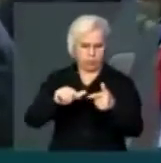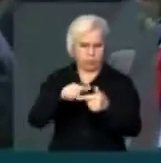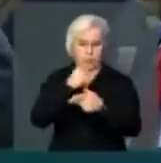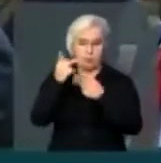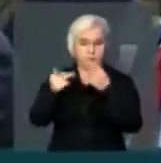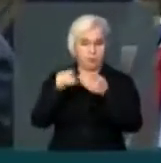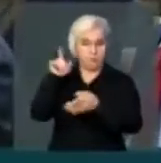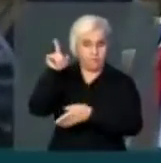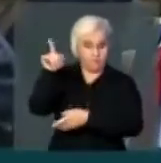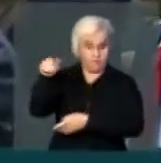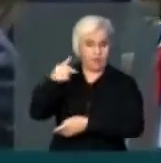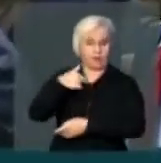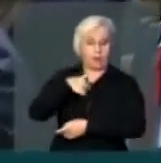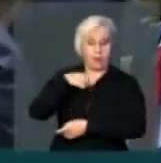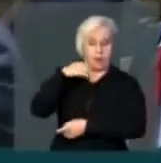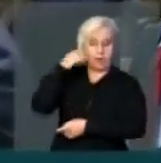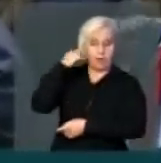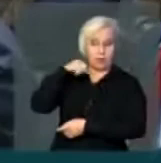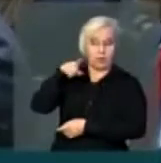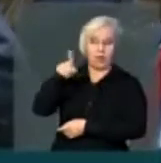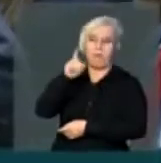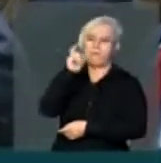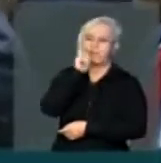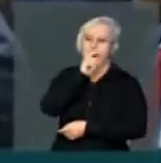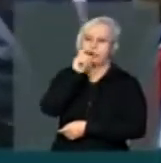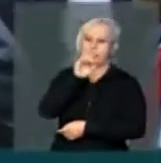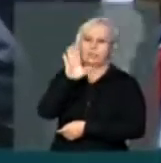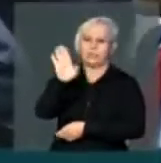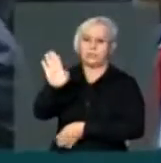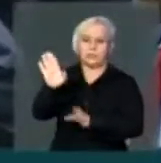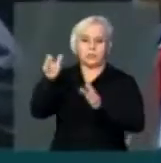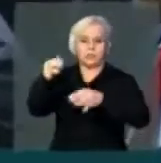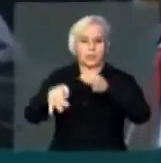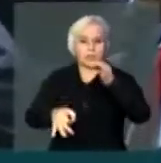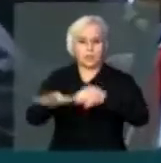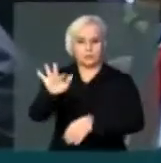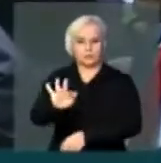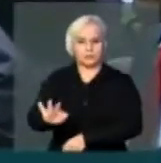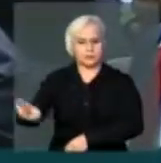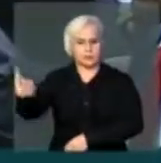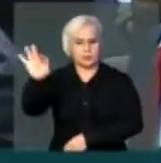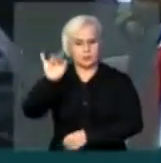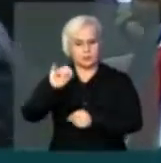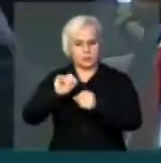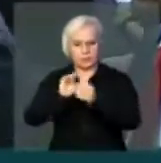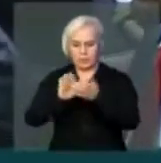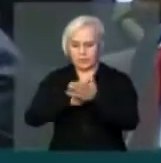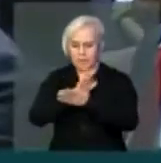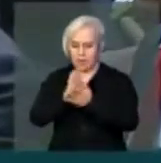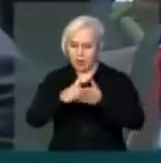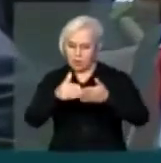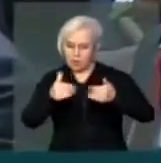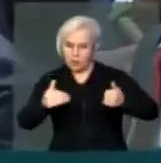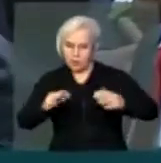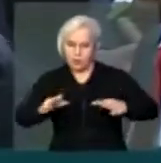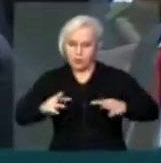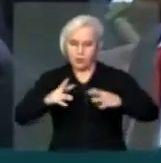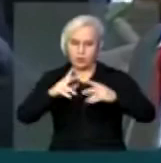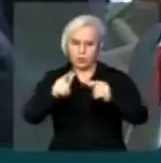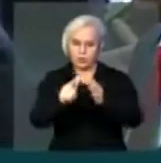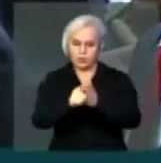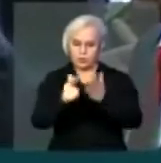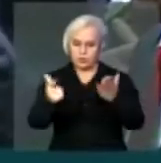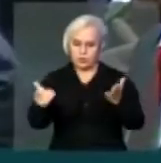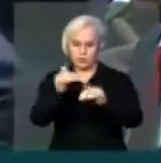dizem lá, porque eu escutei daqui, que é mentira. Bom, então a Justiça Federal não fez essa petição, todos os jornais